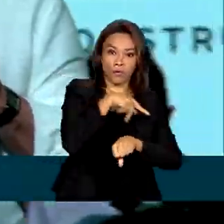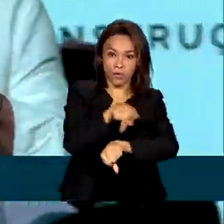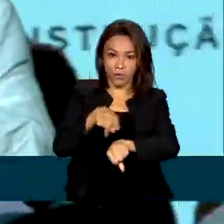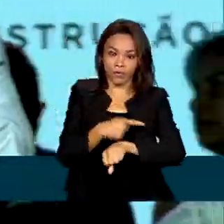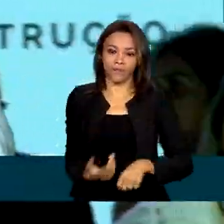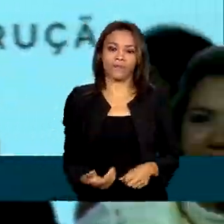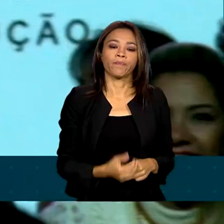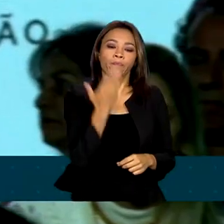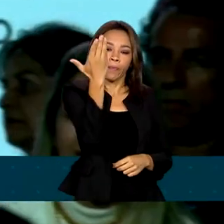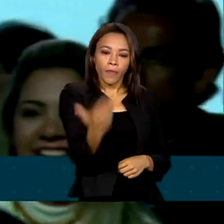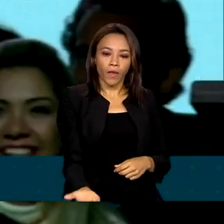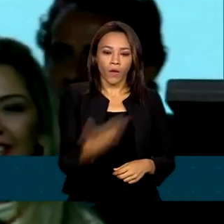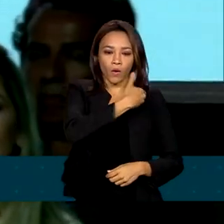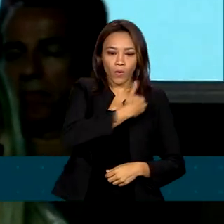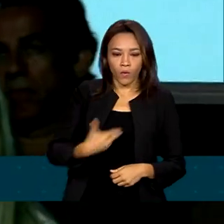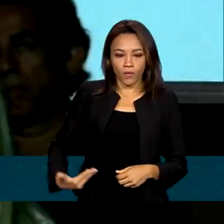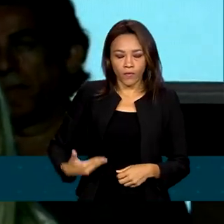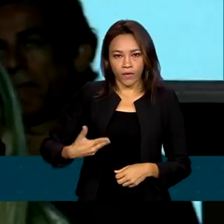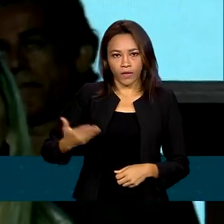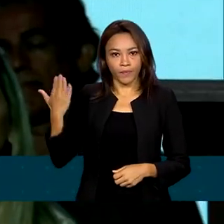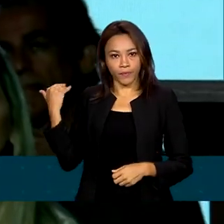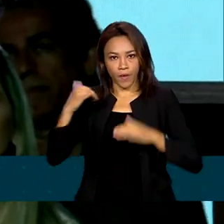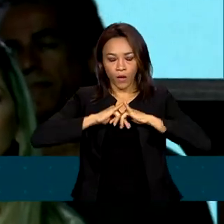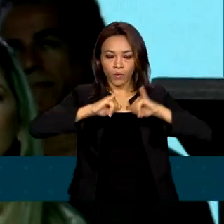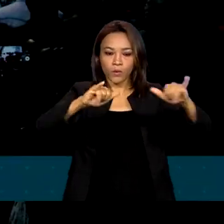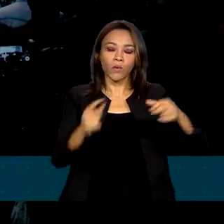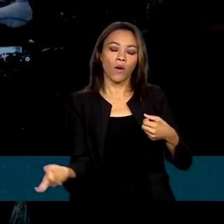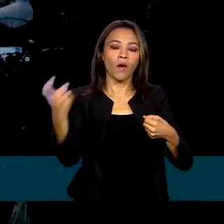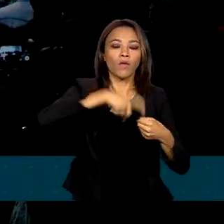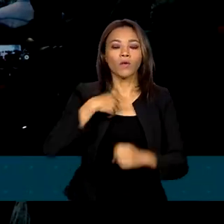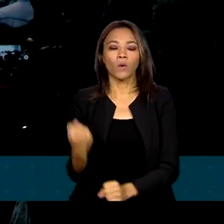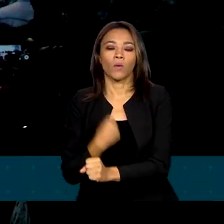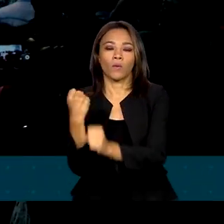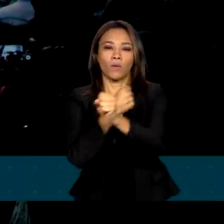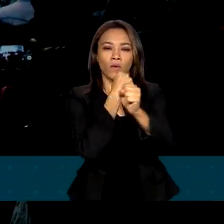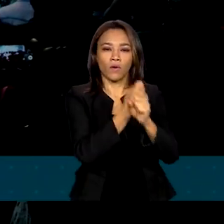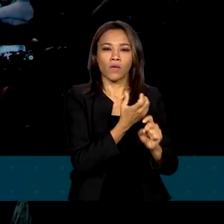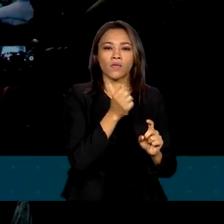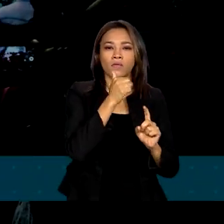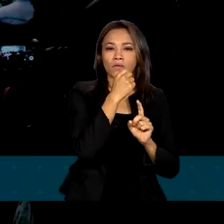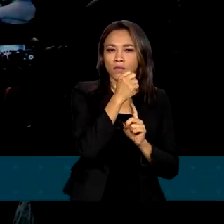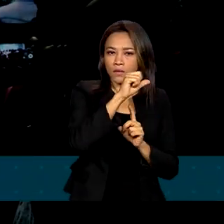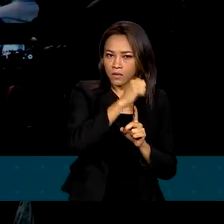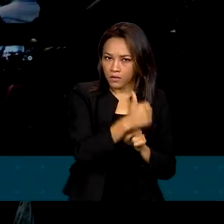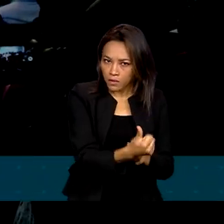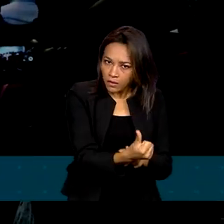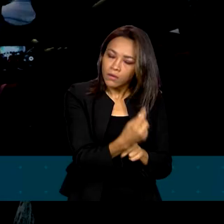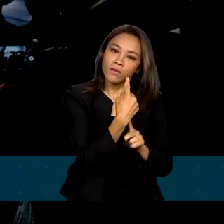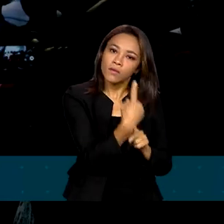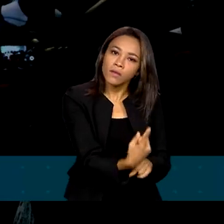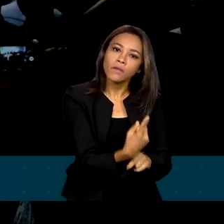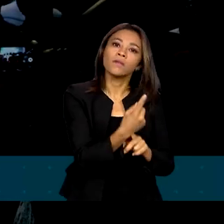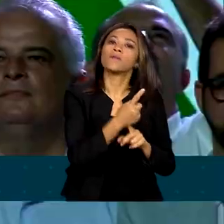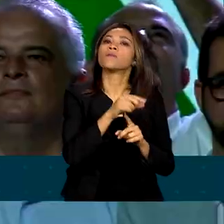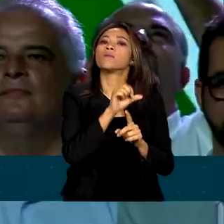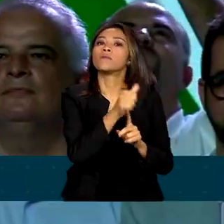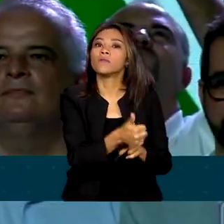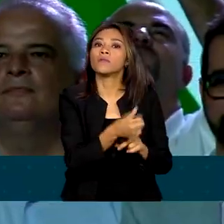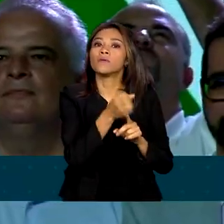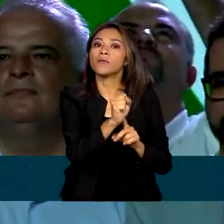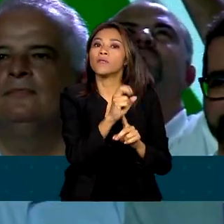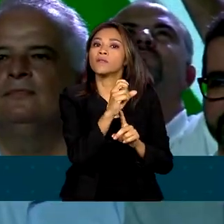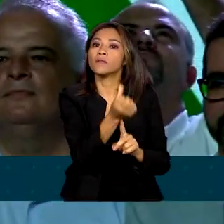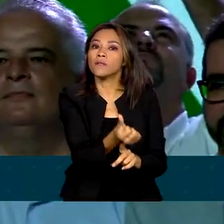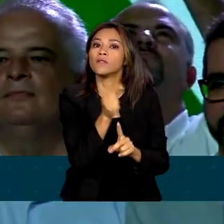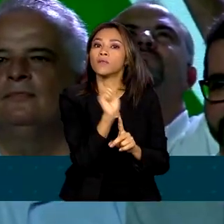governo anunciou a continuidade ou retomada de obras de 186.700 moradias em todo o país. Eu vou